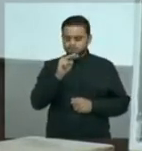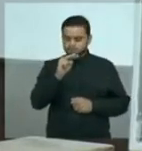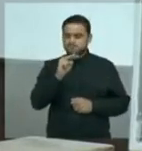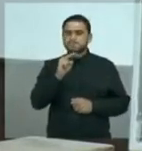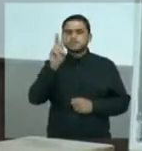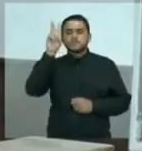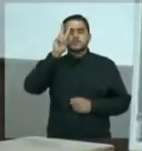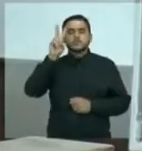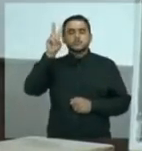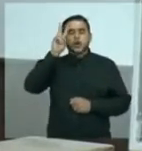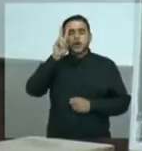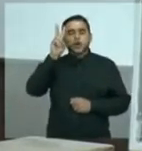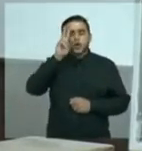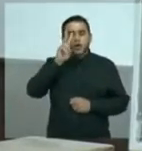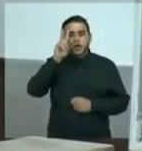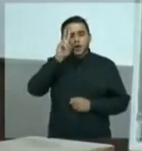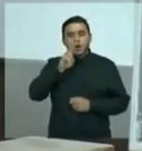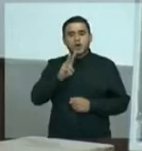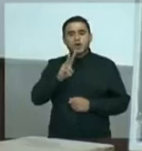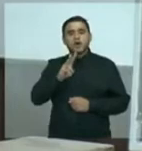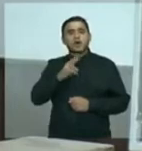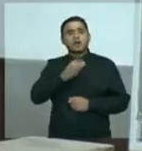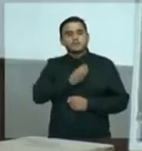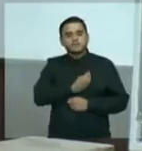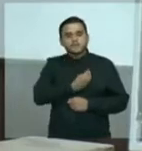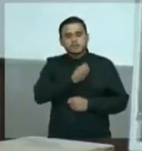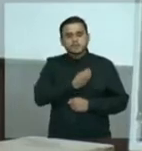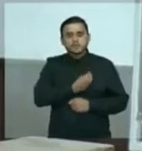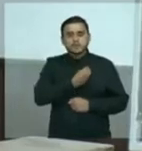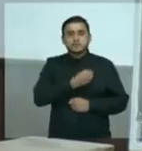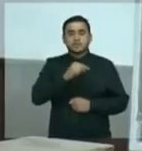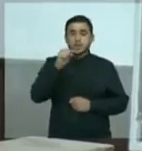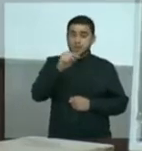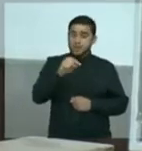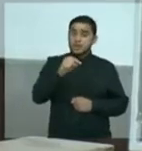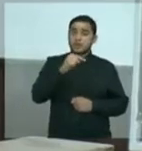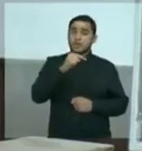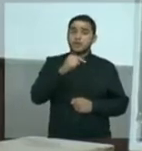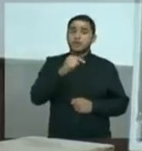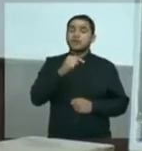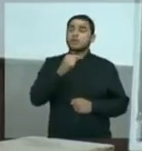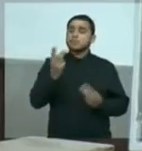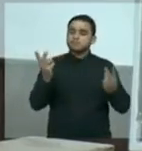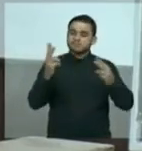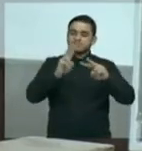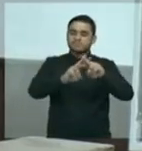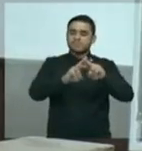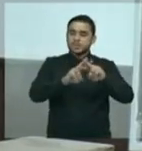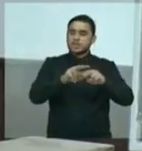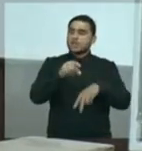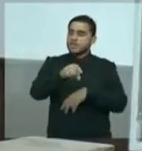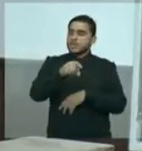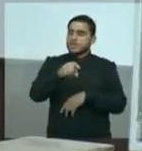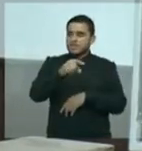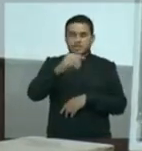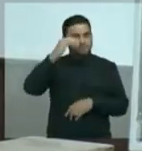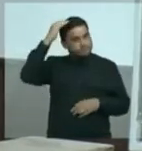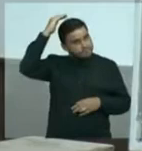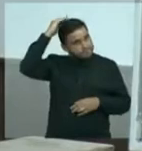passagens da história do mundo. Ele foi prisioneiro em campo de concentração.